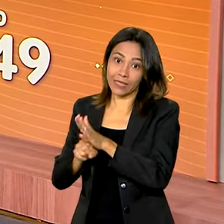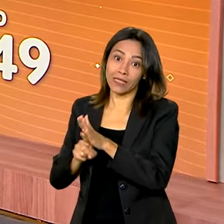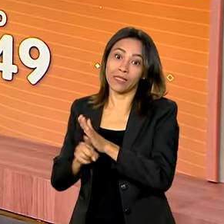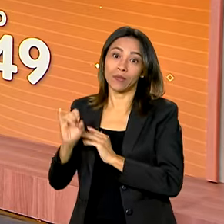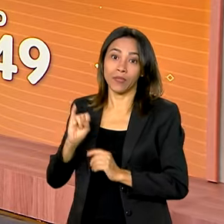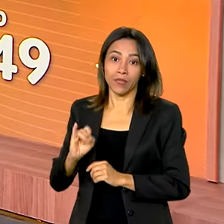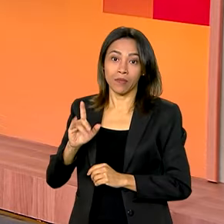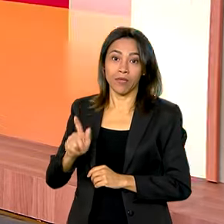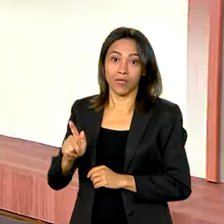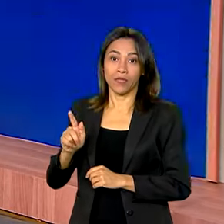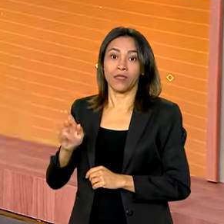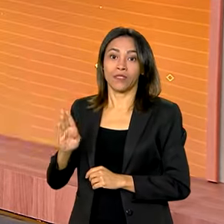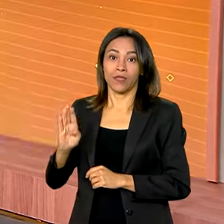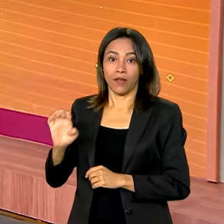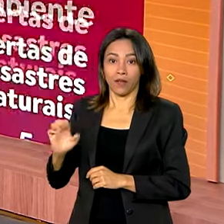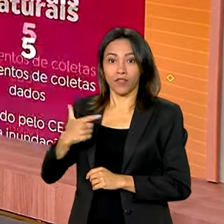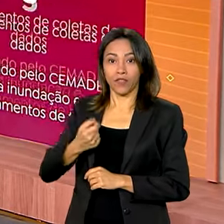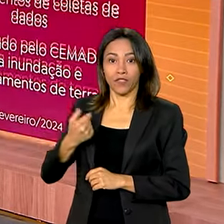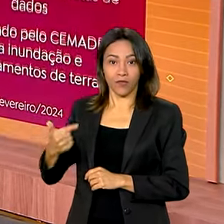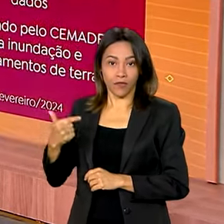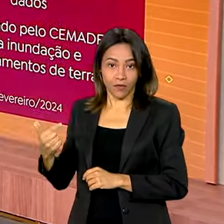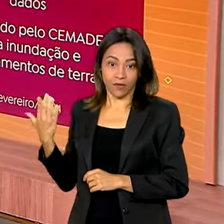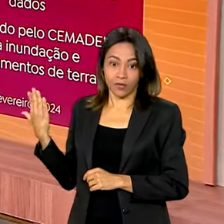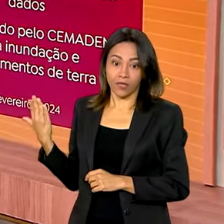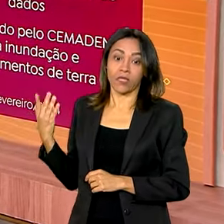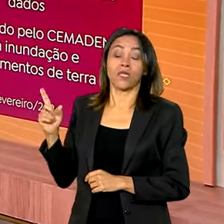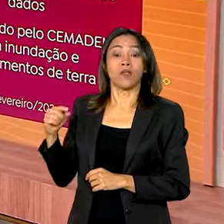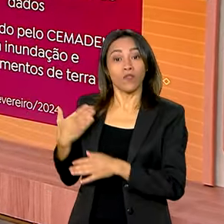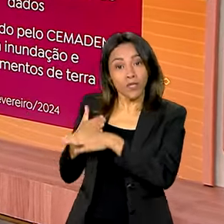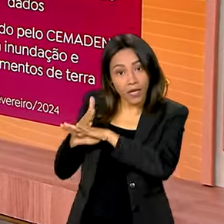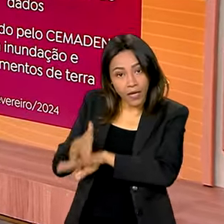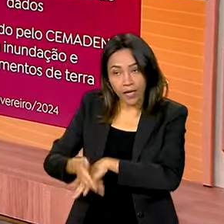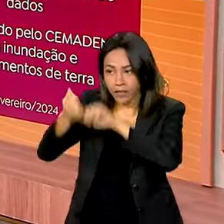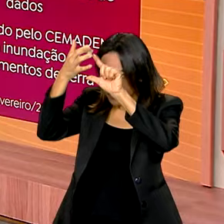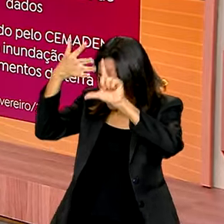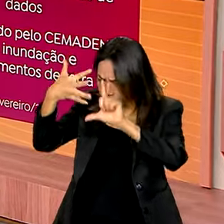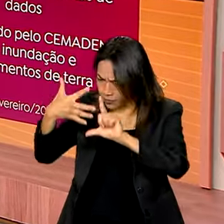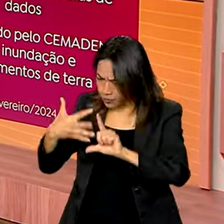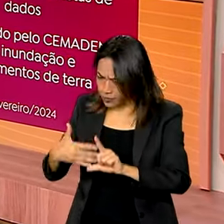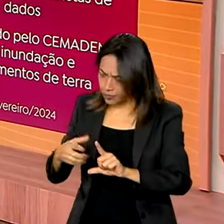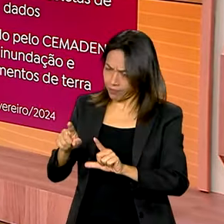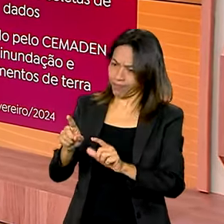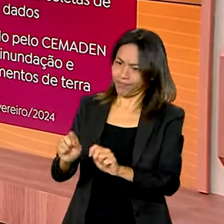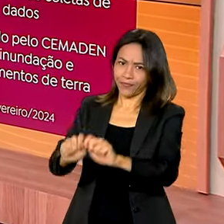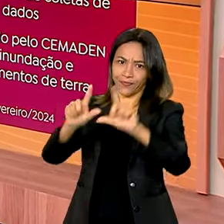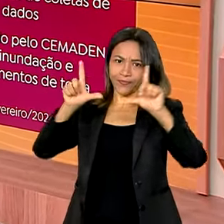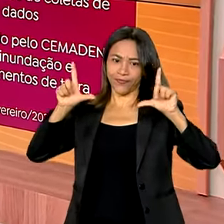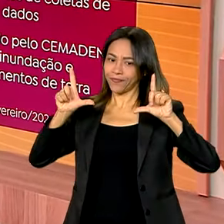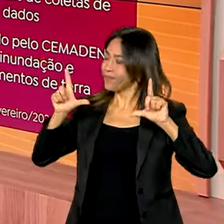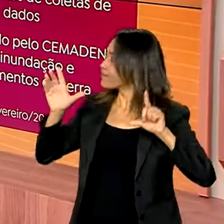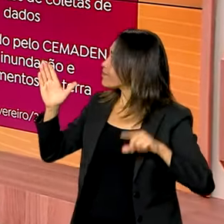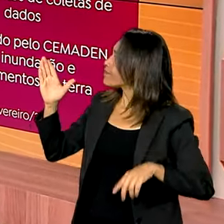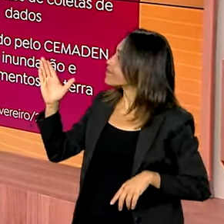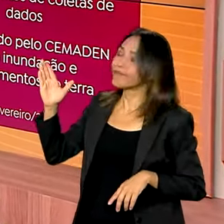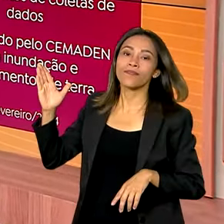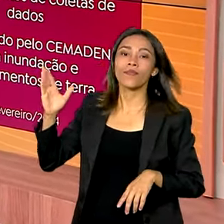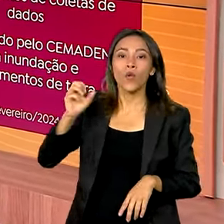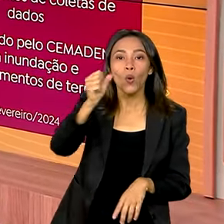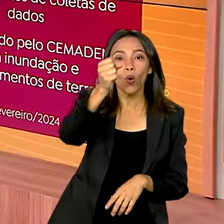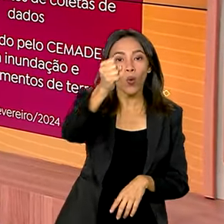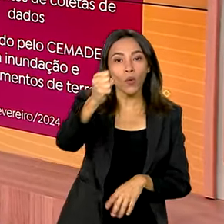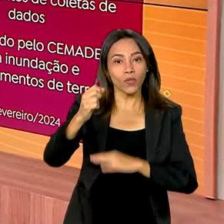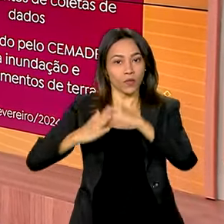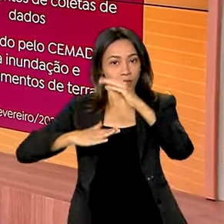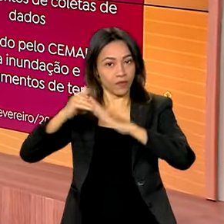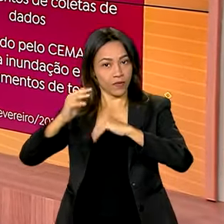2022. Ao navegar aí pela plataforma Comunica.br, a gente pode ver que a cidade conta com oito equipes